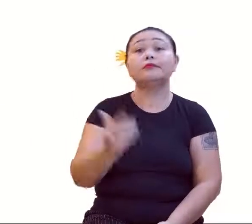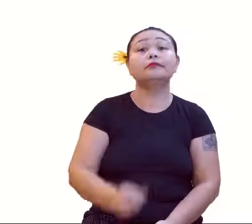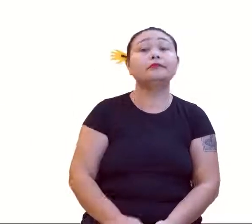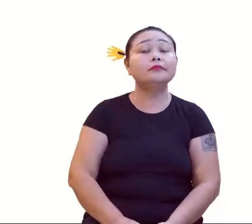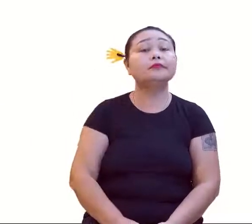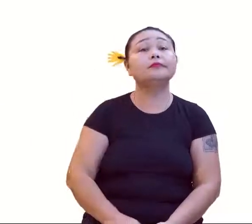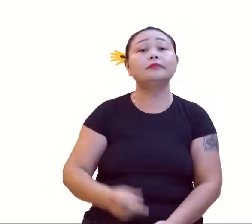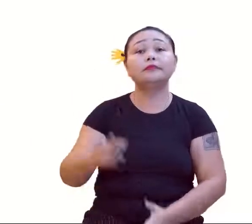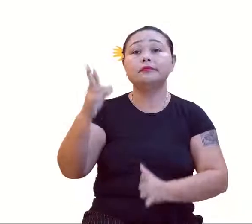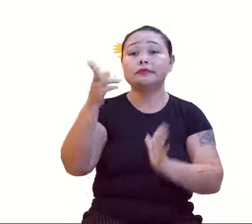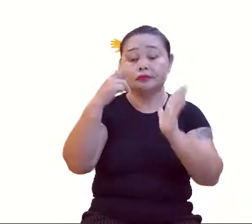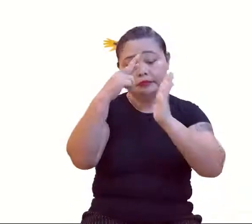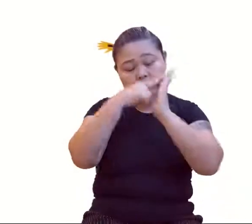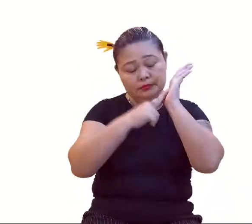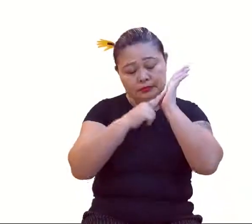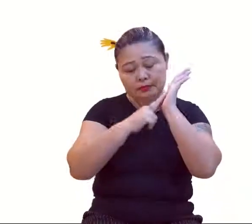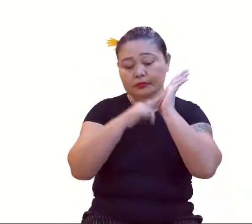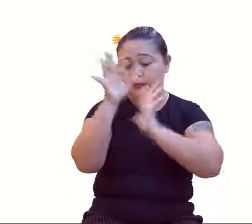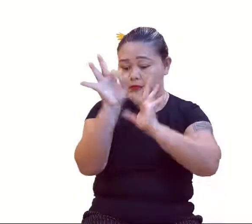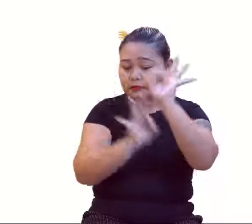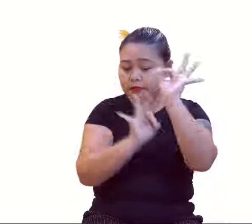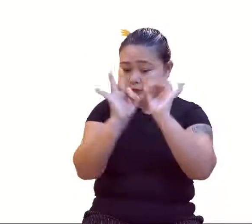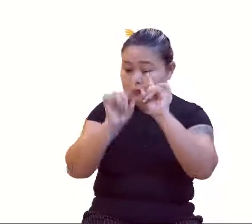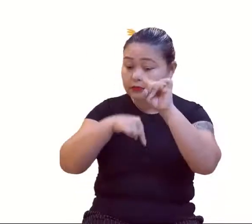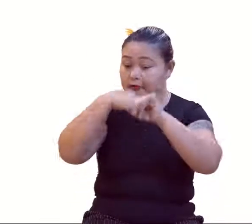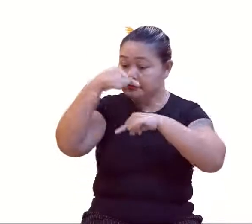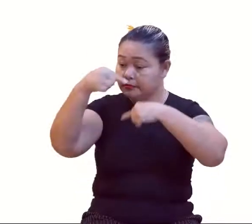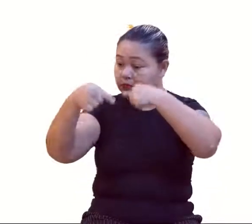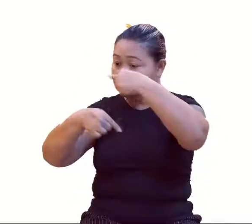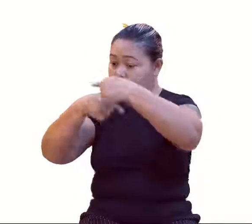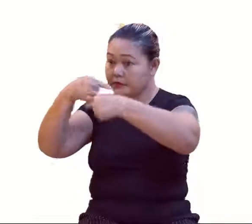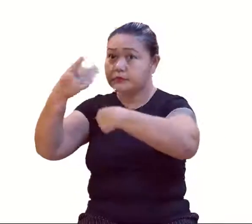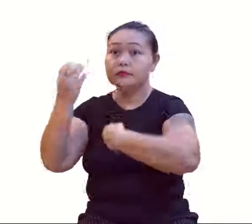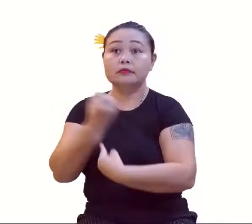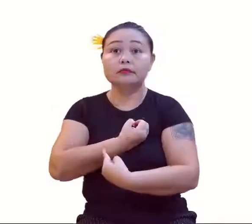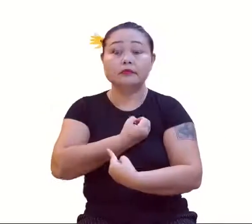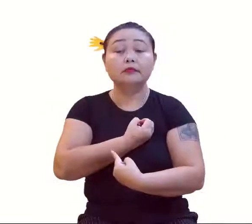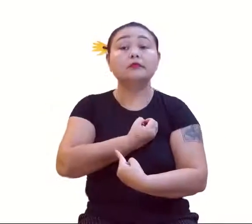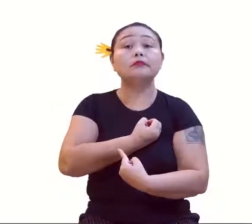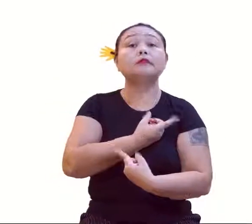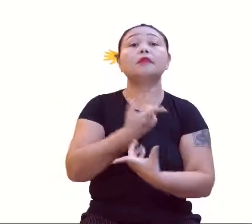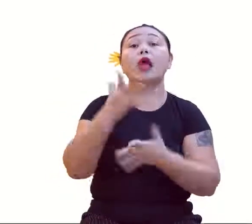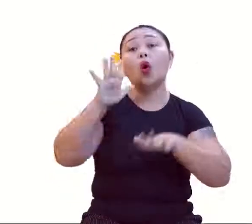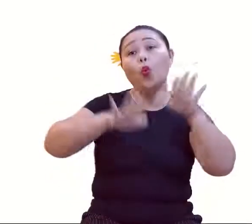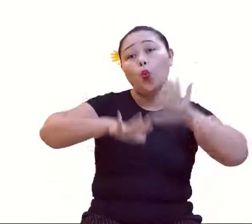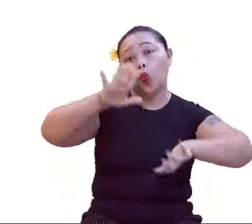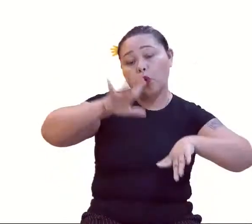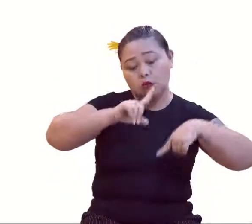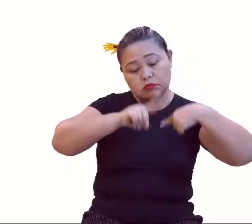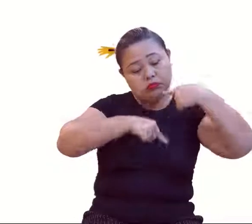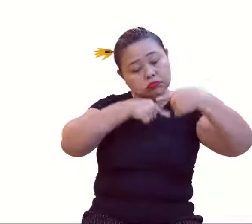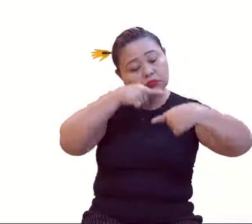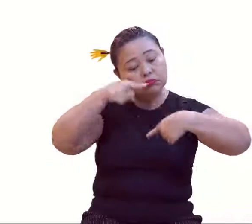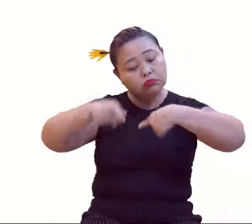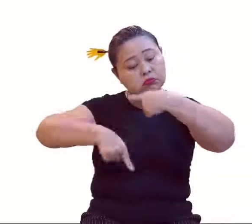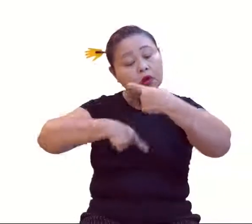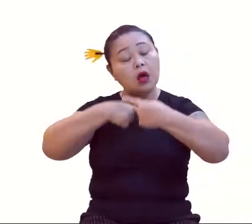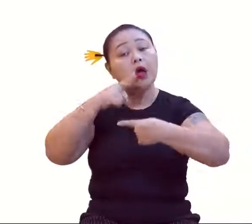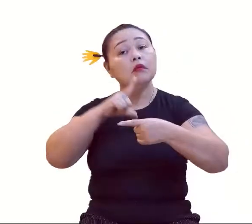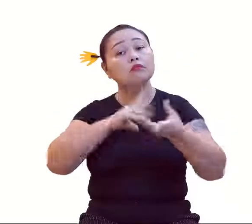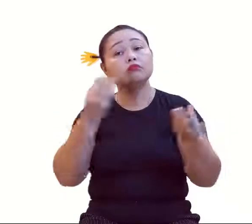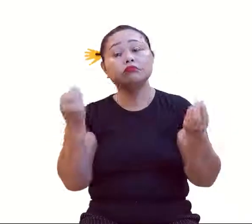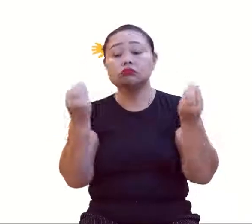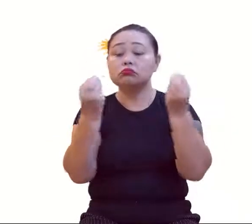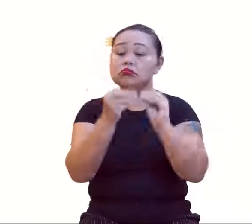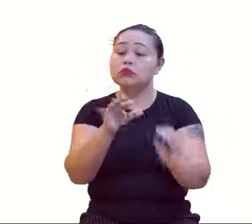formação da sequência numérica. Algumas sequências podem ser descritas por uma fórmula que